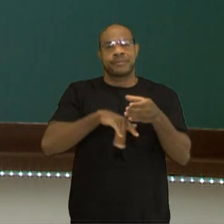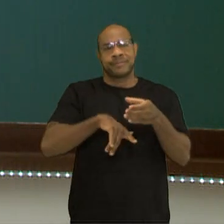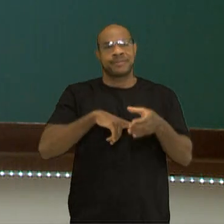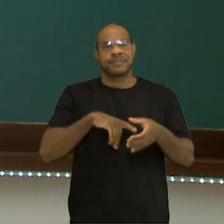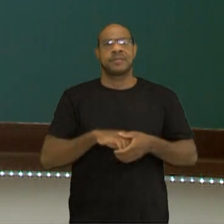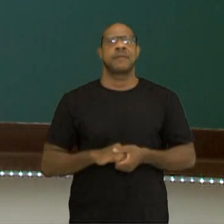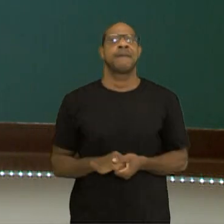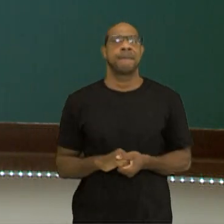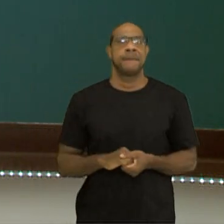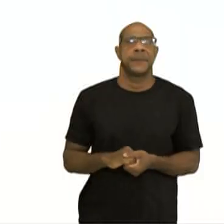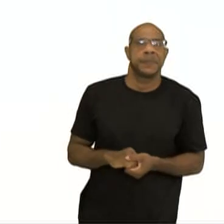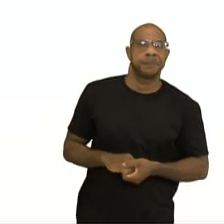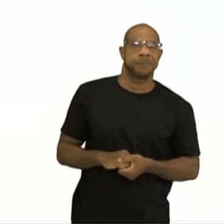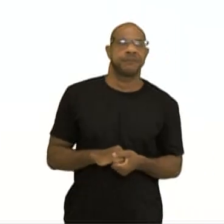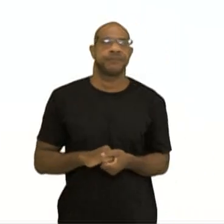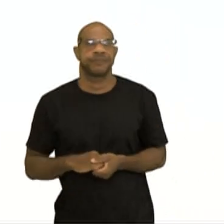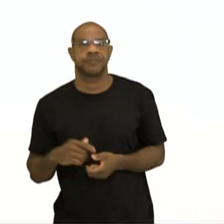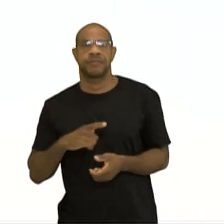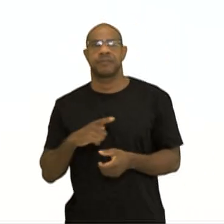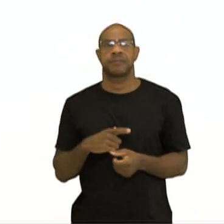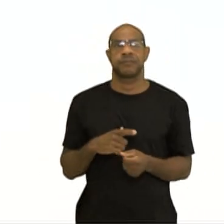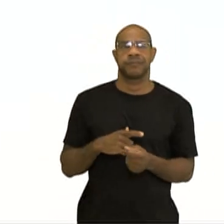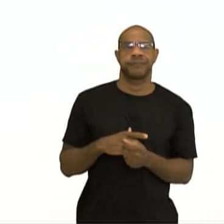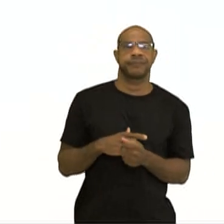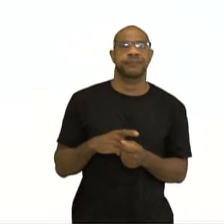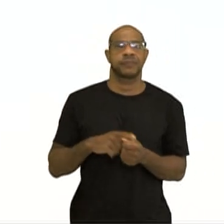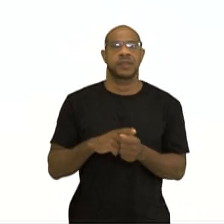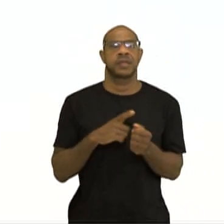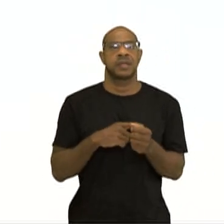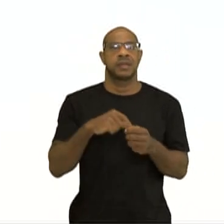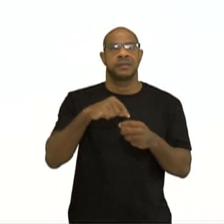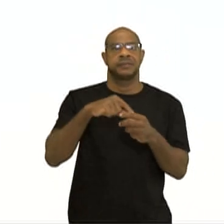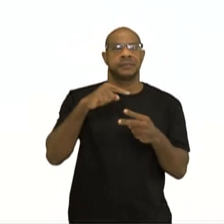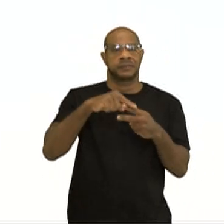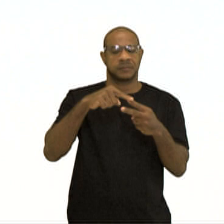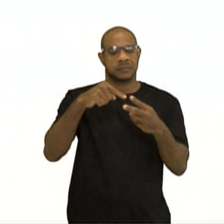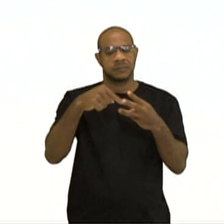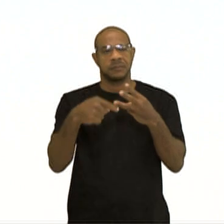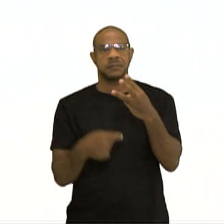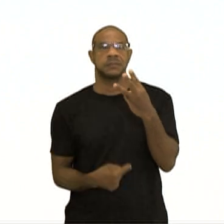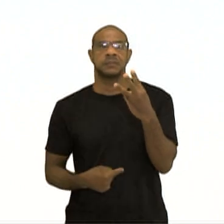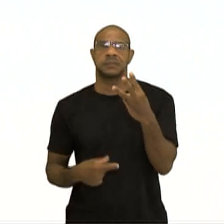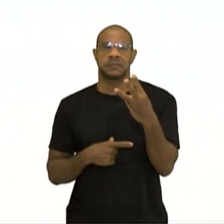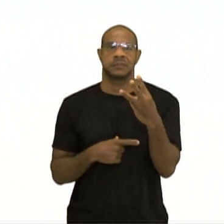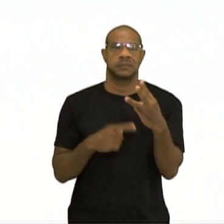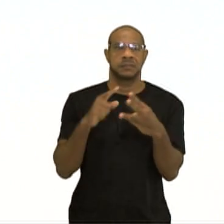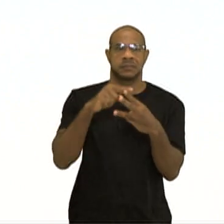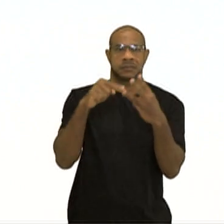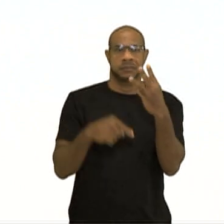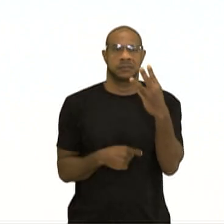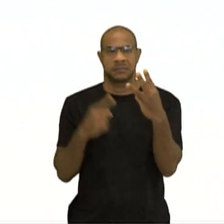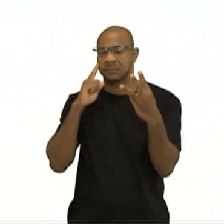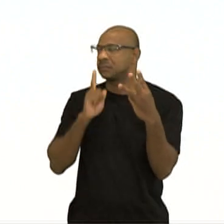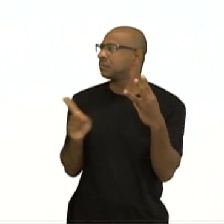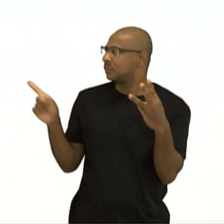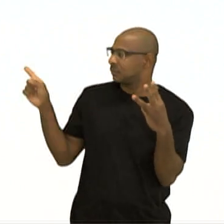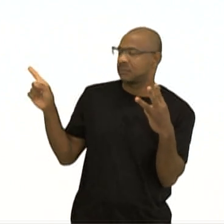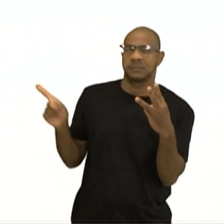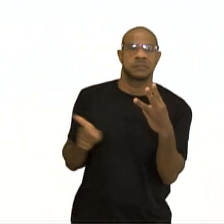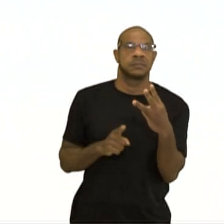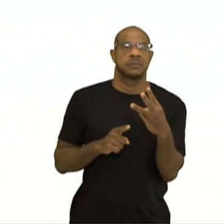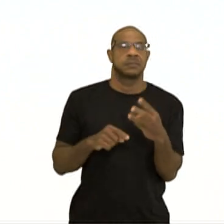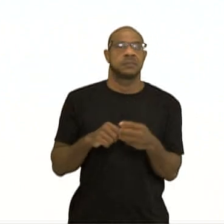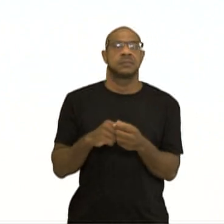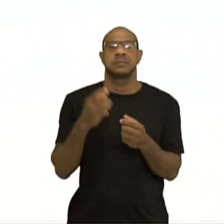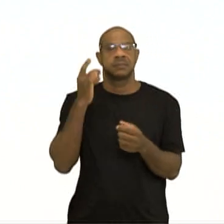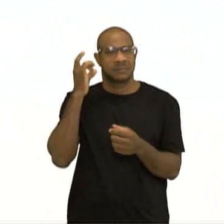Quanto à solubilidade, eu vou dividir as minhas soluções em solúveis, poucos solúveis e insolúveis. Solúveis são aquelas que